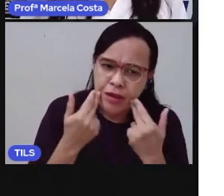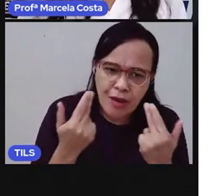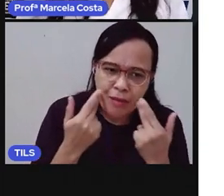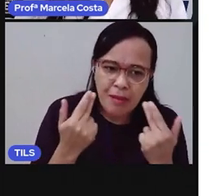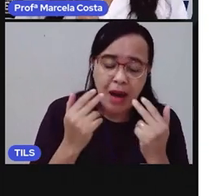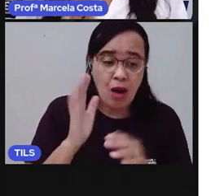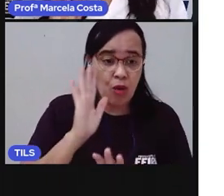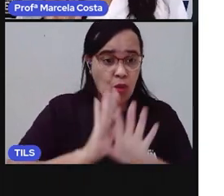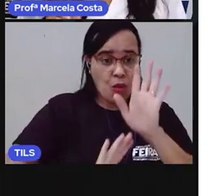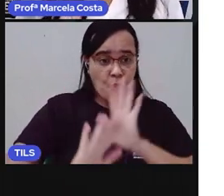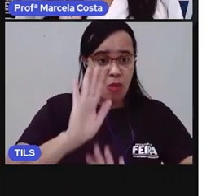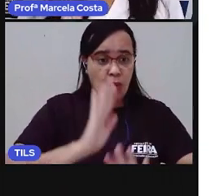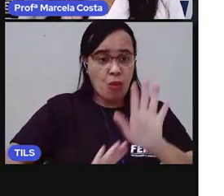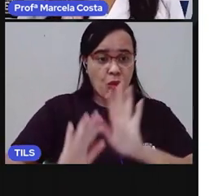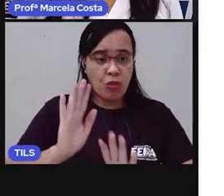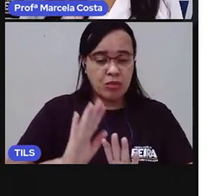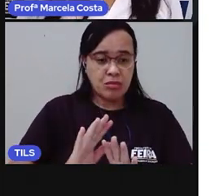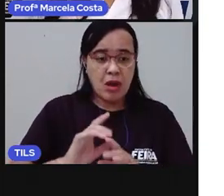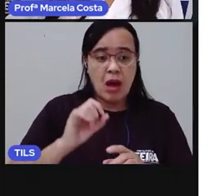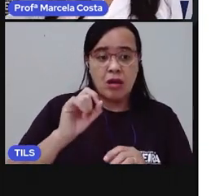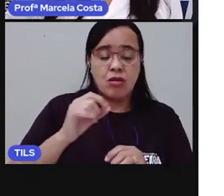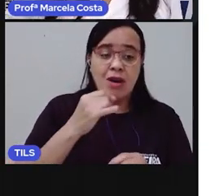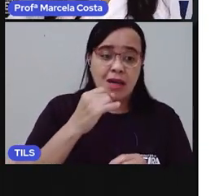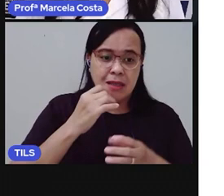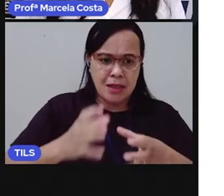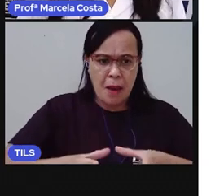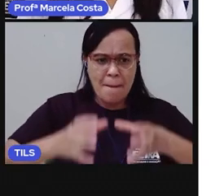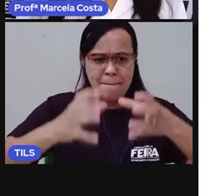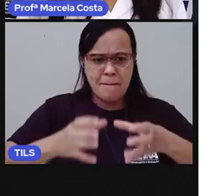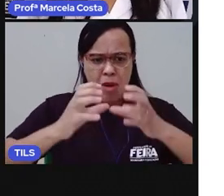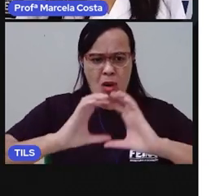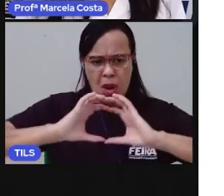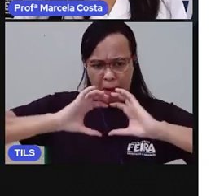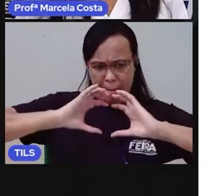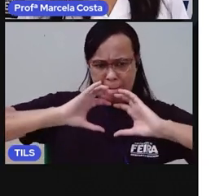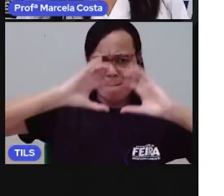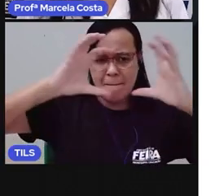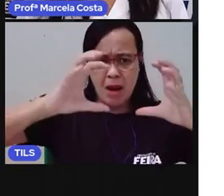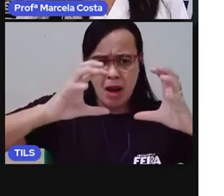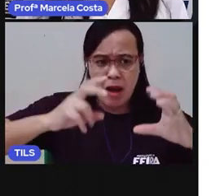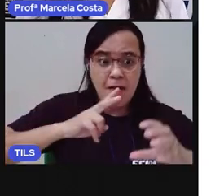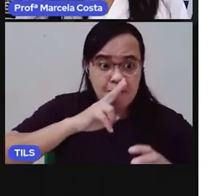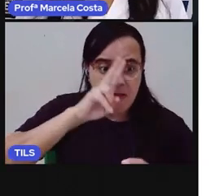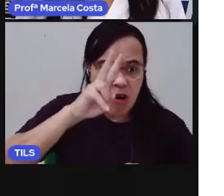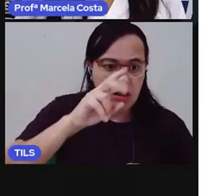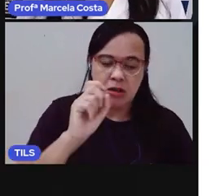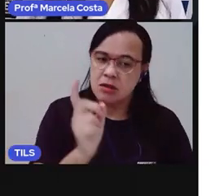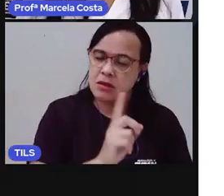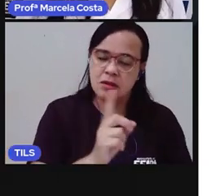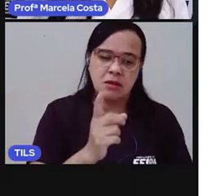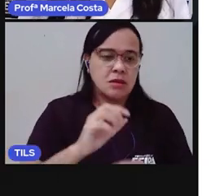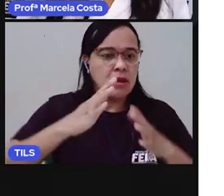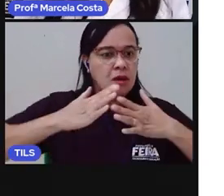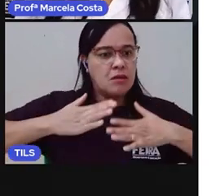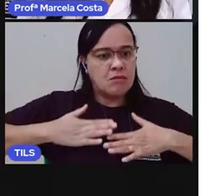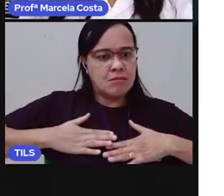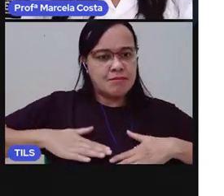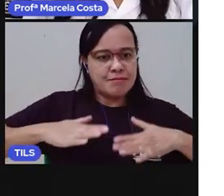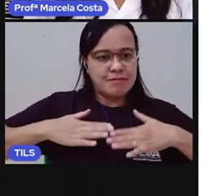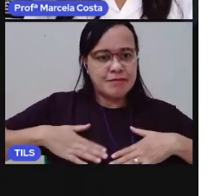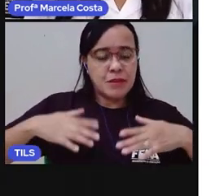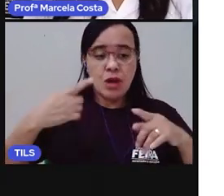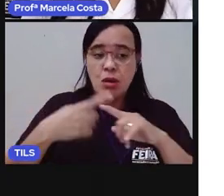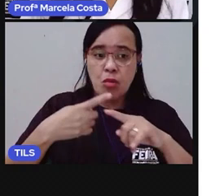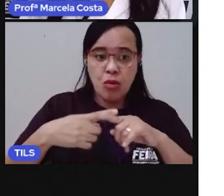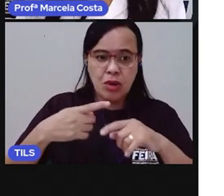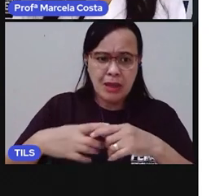Olha, não jogue a bola muito forte, porque eu não quero que a bola bata em mim. Tá? Ou, na hora